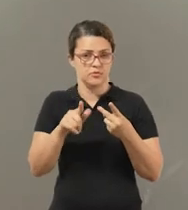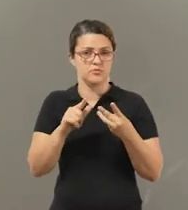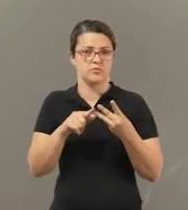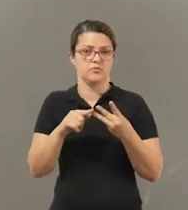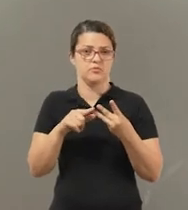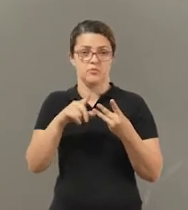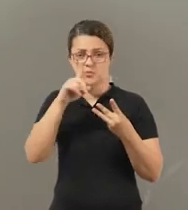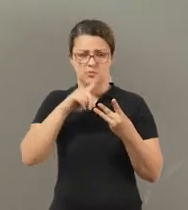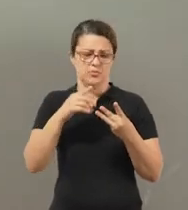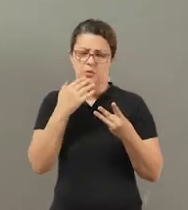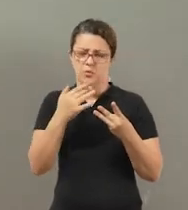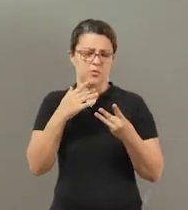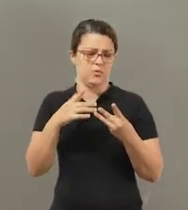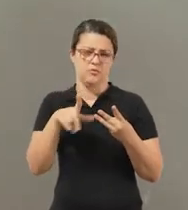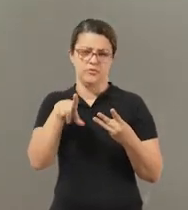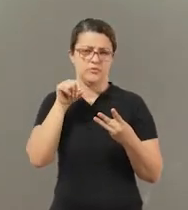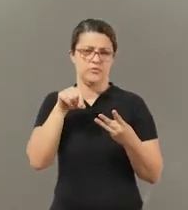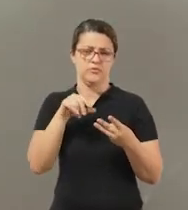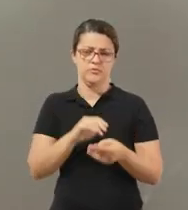a cor que você preferir, tá?